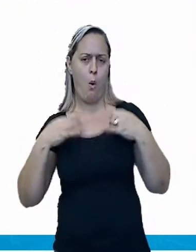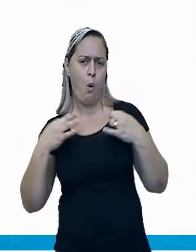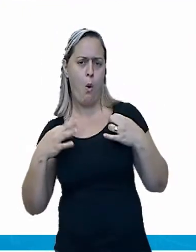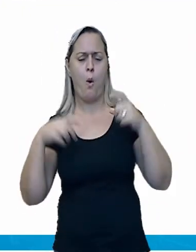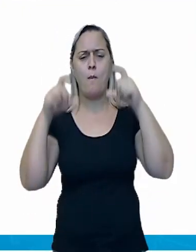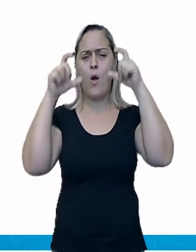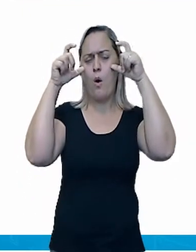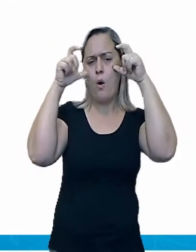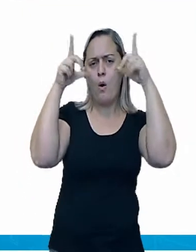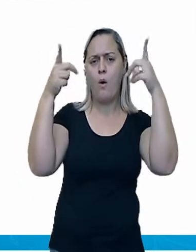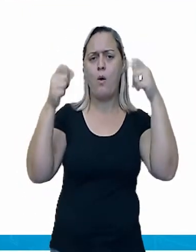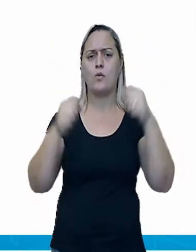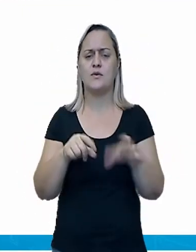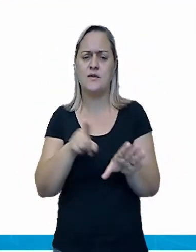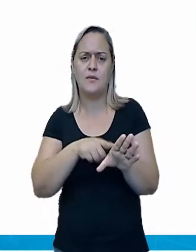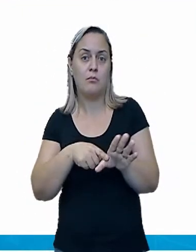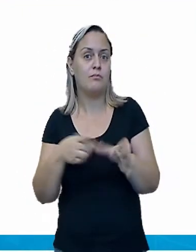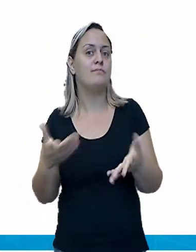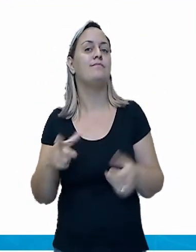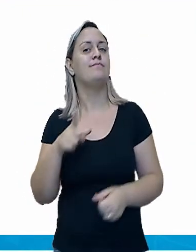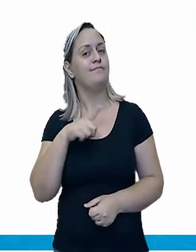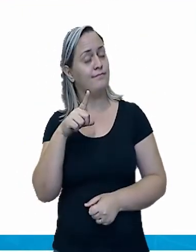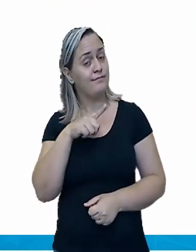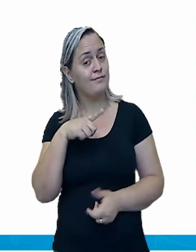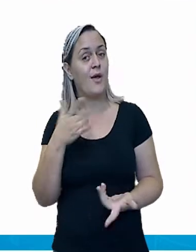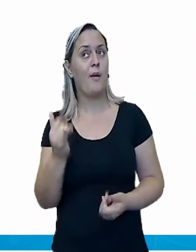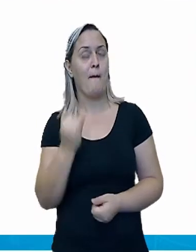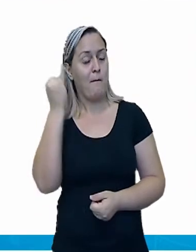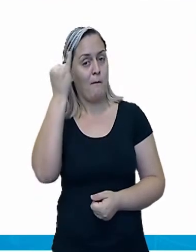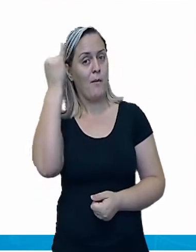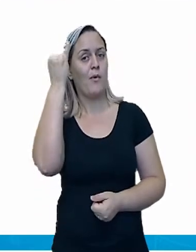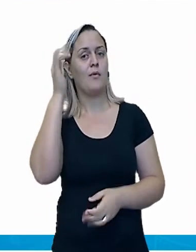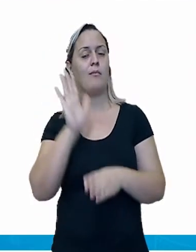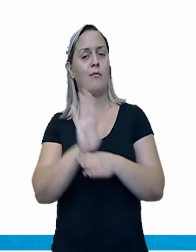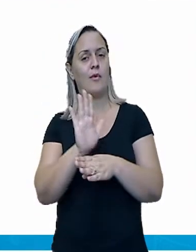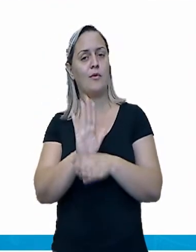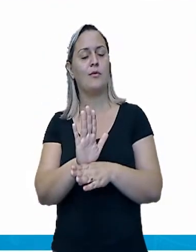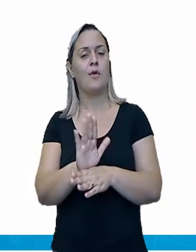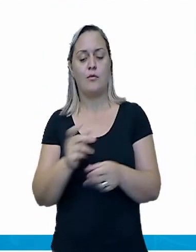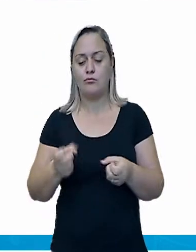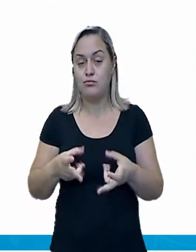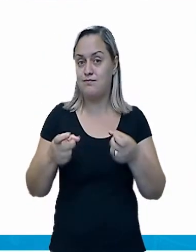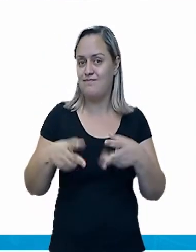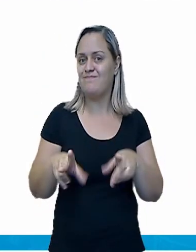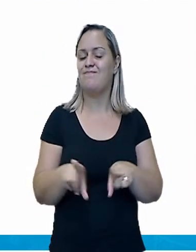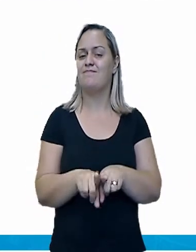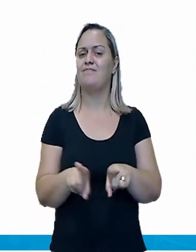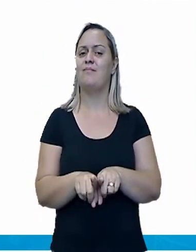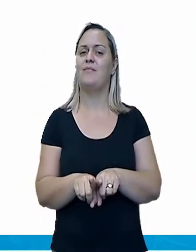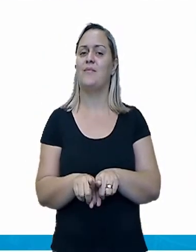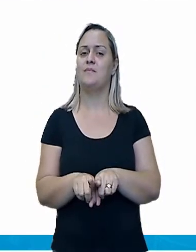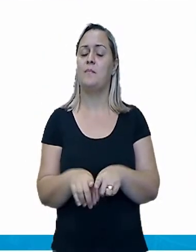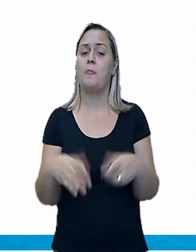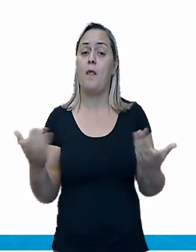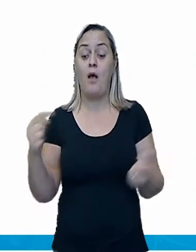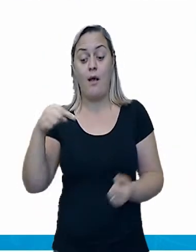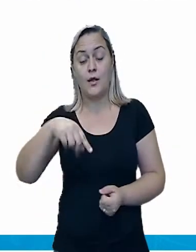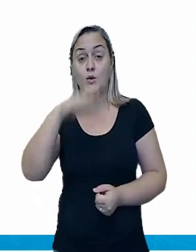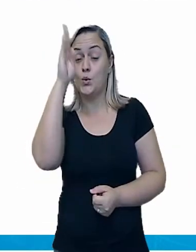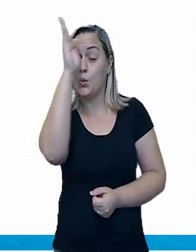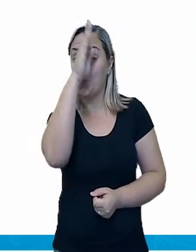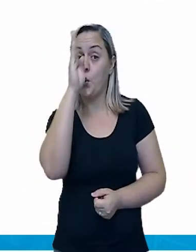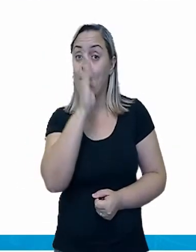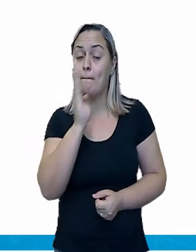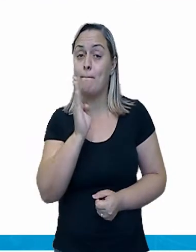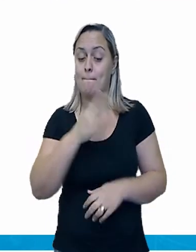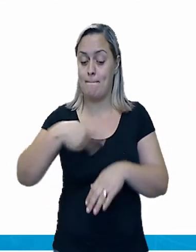enfim, a fotografia está presente no nosso meio. Mas vamos conhecer um pouquinho da fotografia no Brasil. A fotografia nasceu